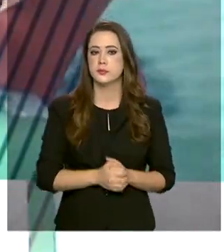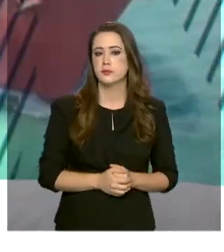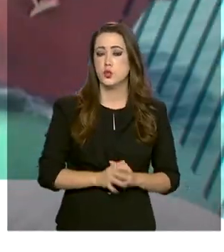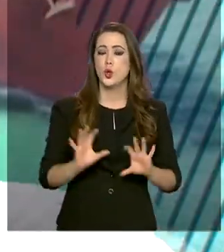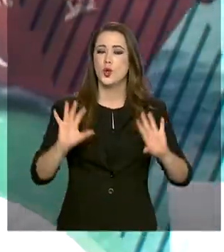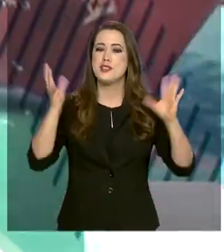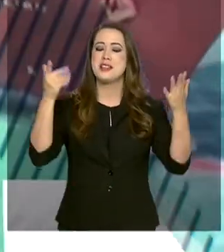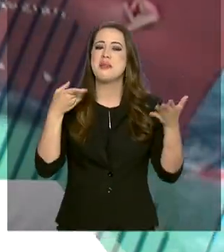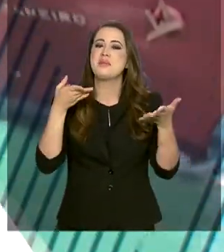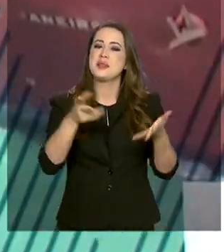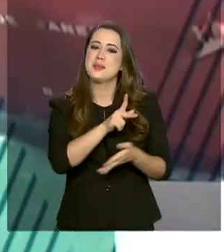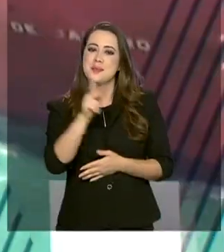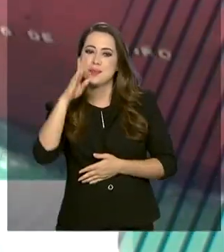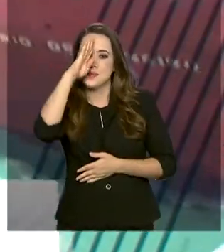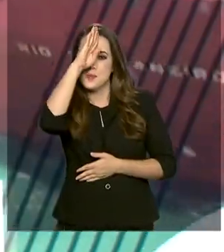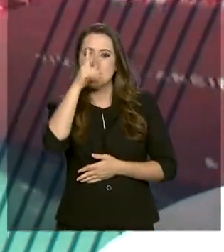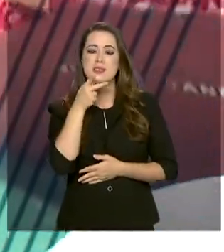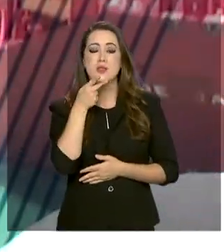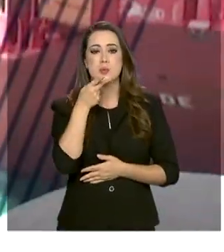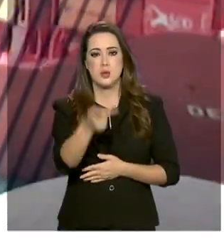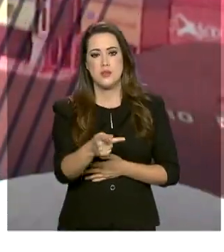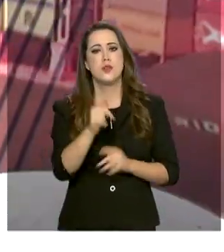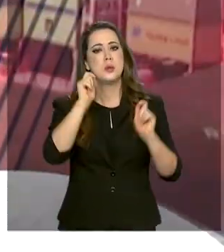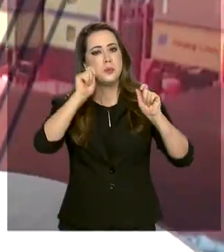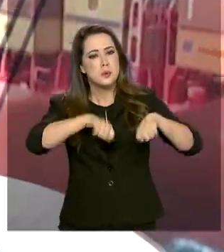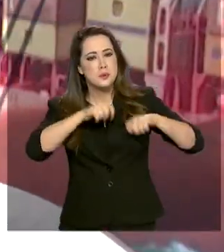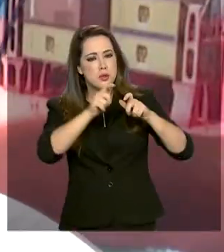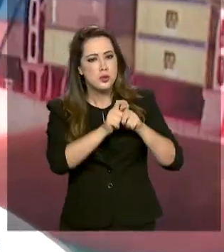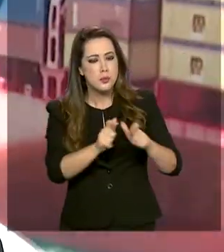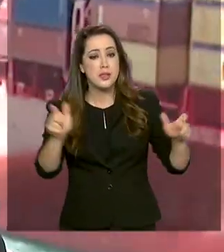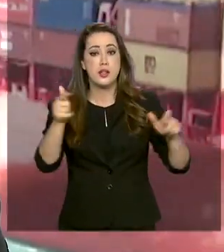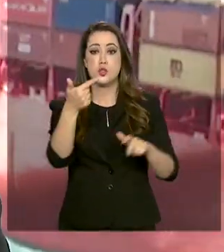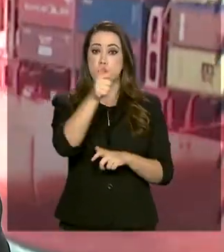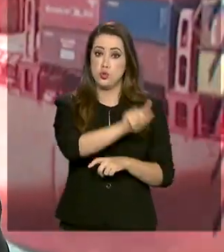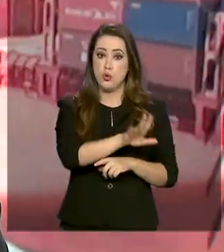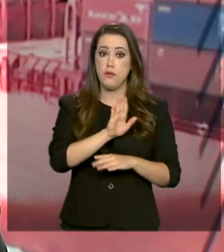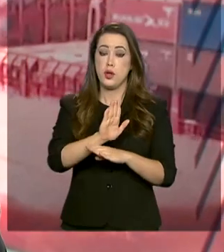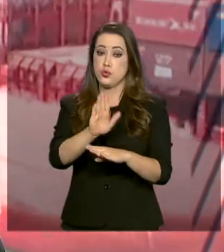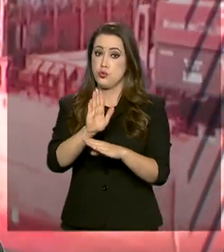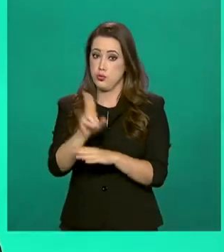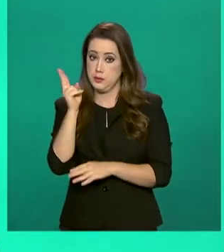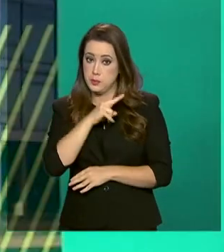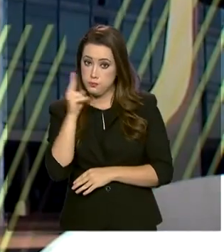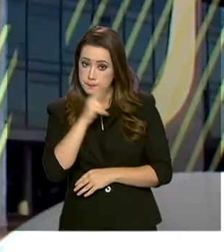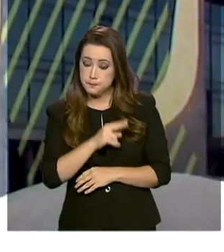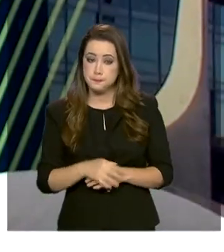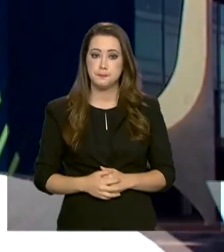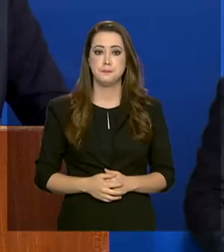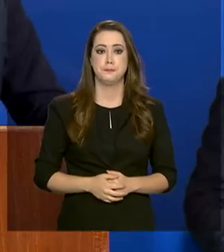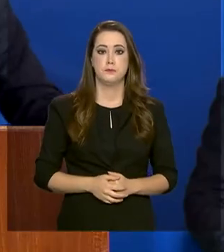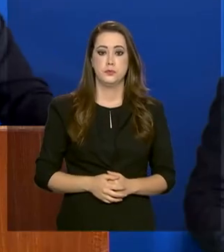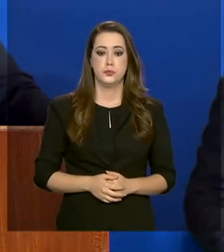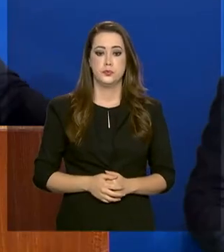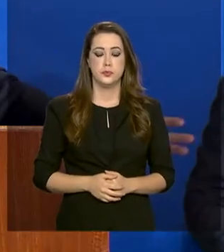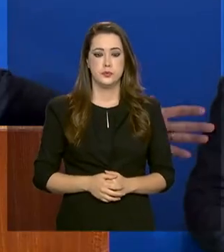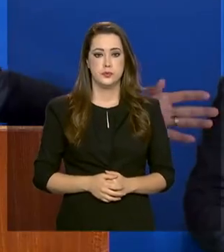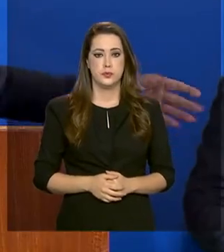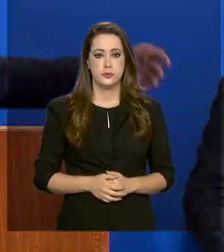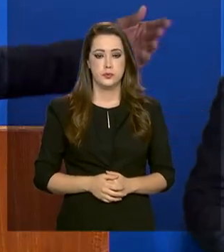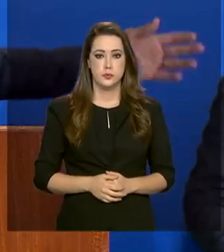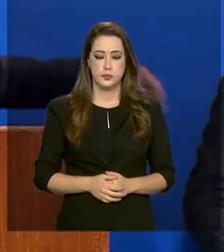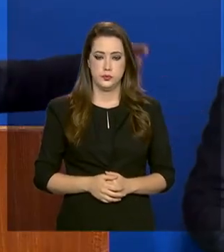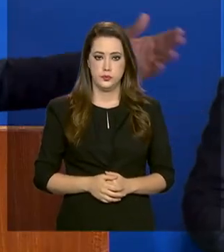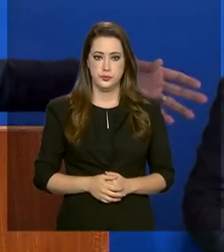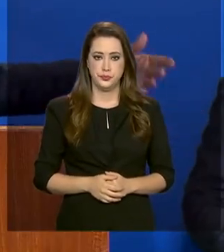No evento, o presidente confirmou a possibilidade de ampliar mais uma vez o auxílio emergencial. Nós estamos